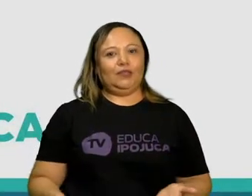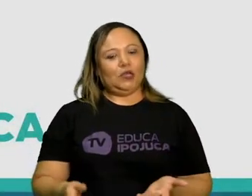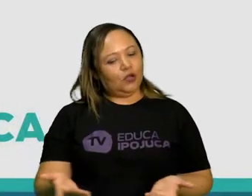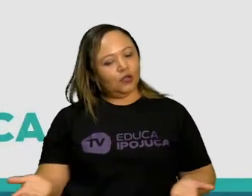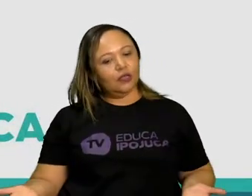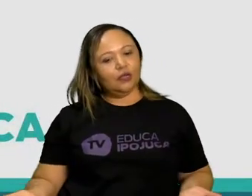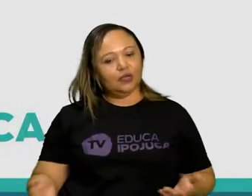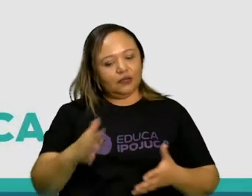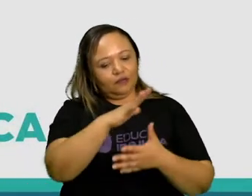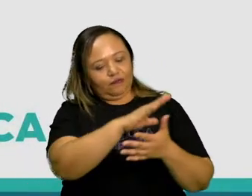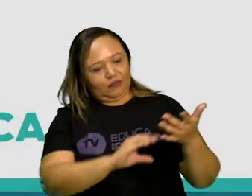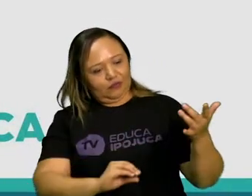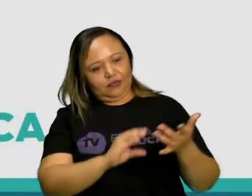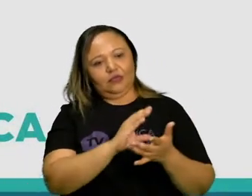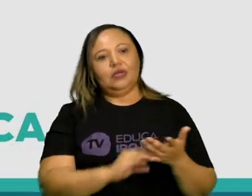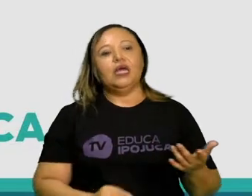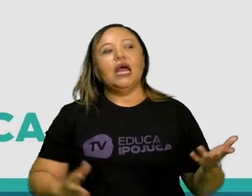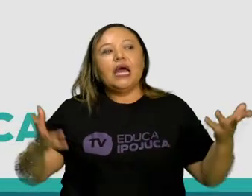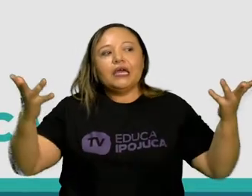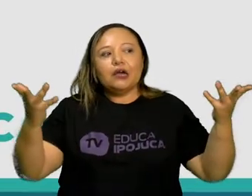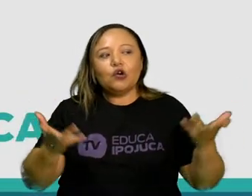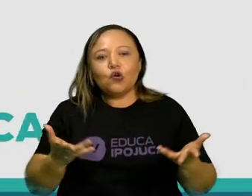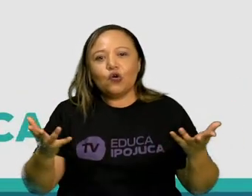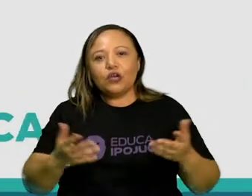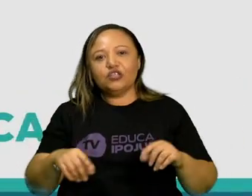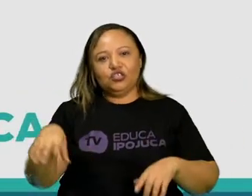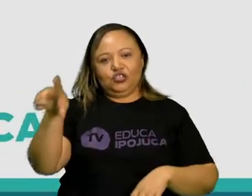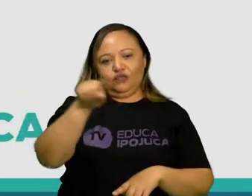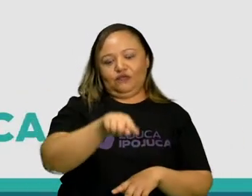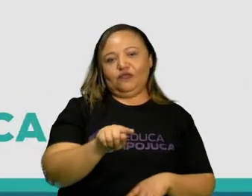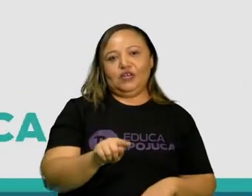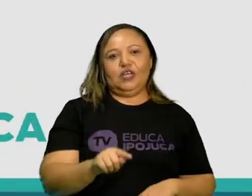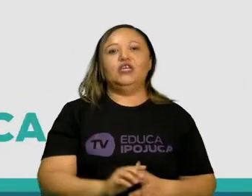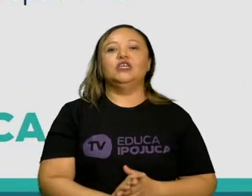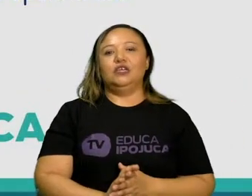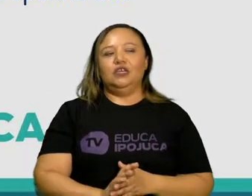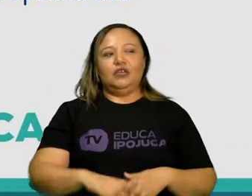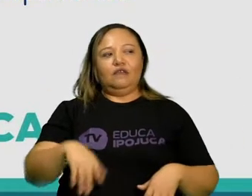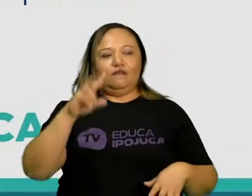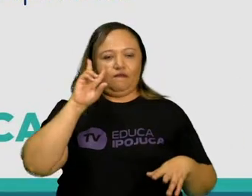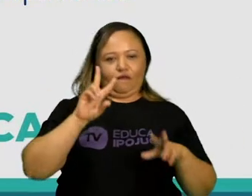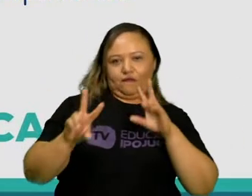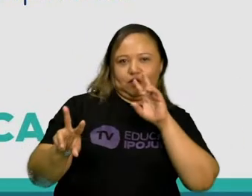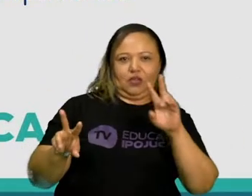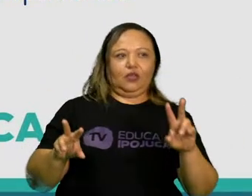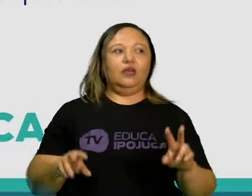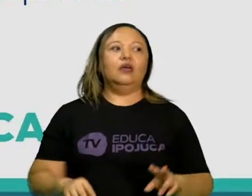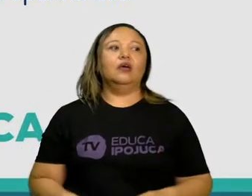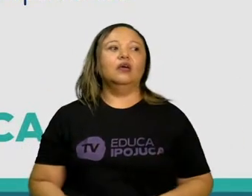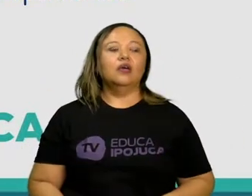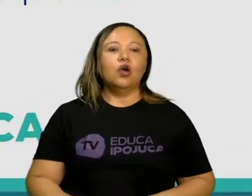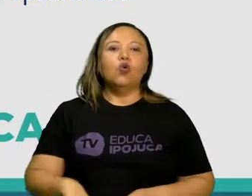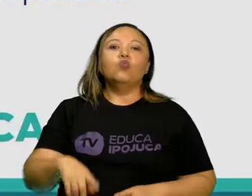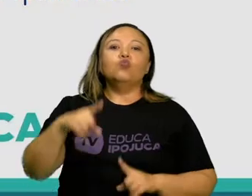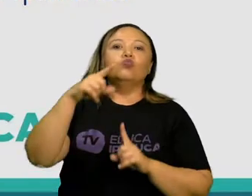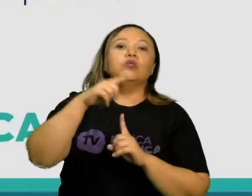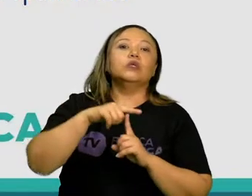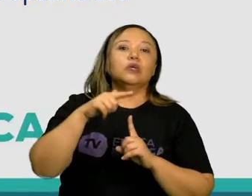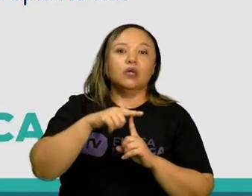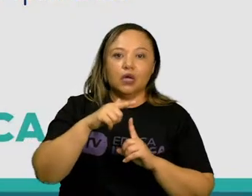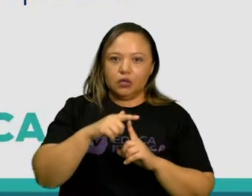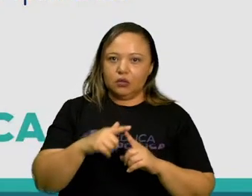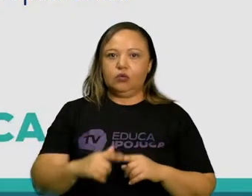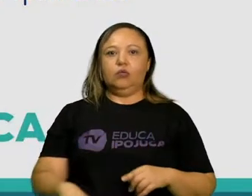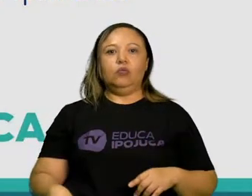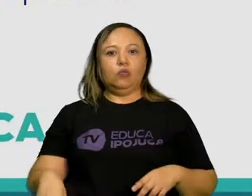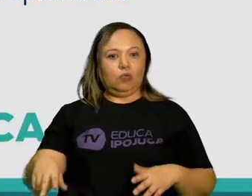nessas primeiras aulas da gente. Ok? E aí eu separei exatamente eles aqui para a gente. O teatro realista-naturalista.